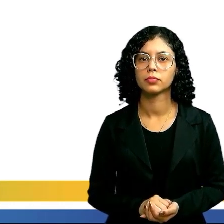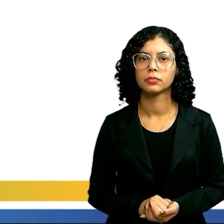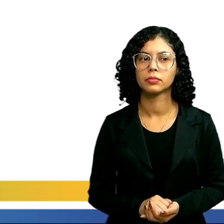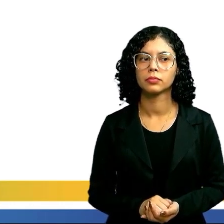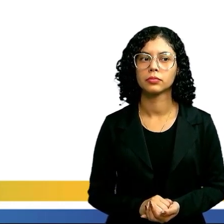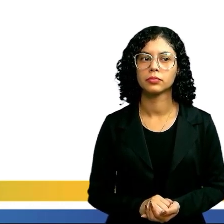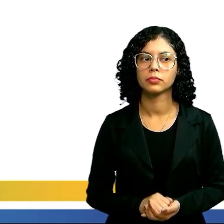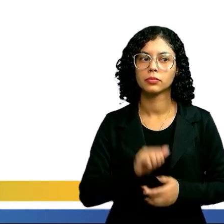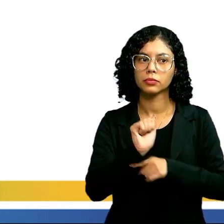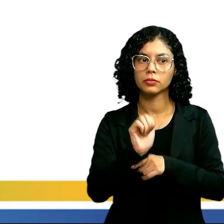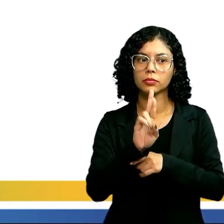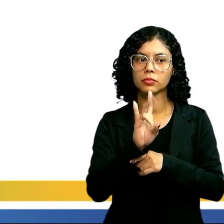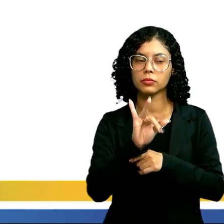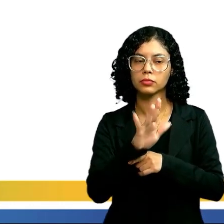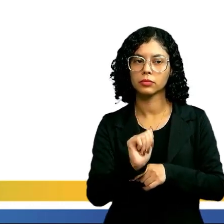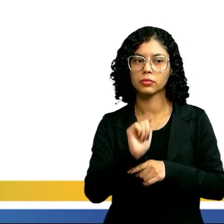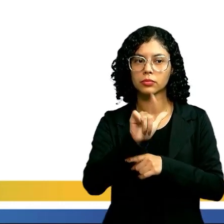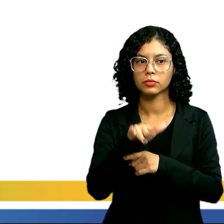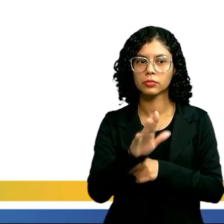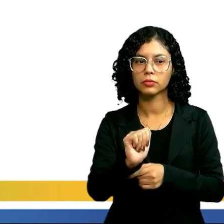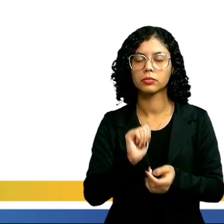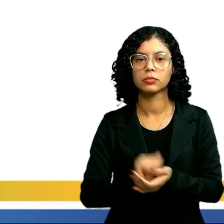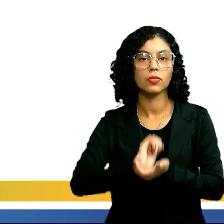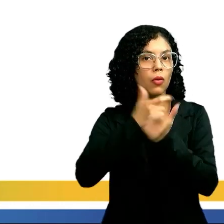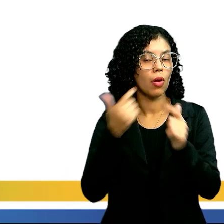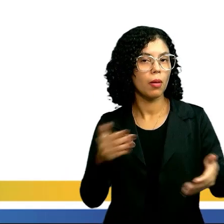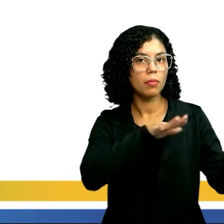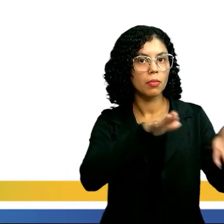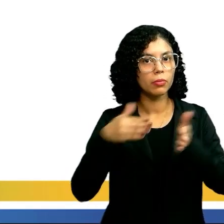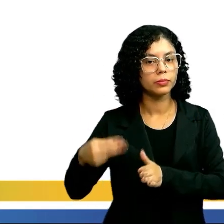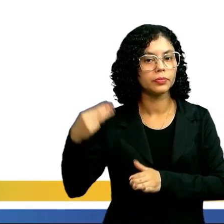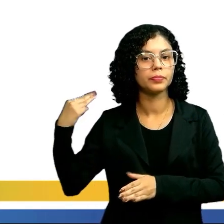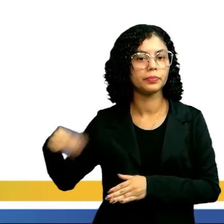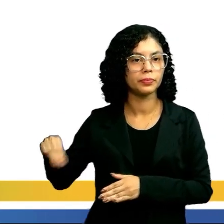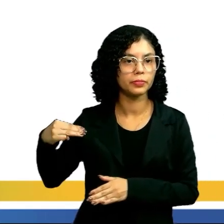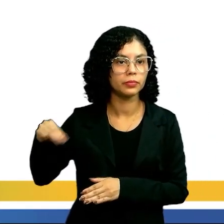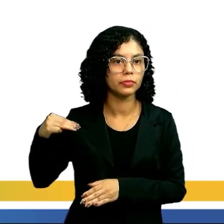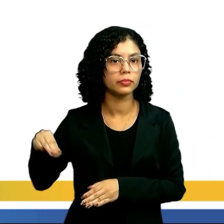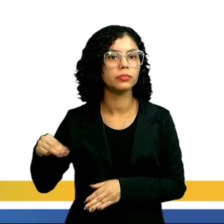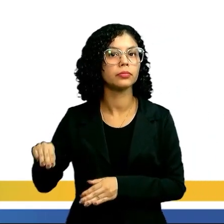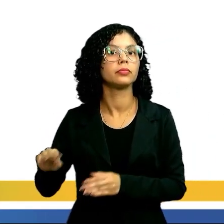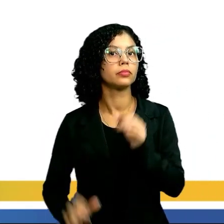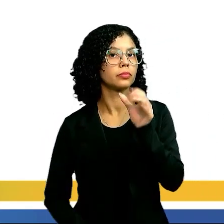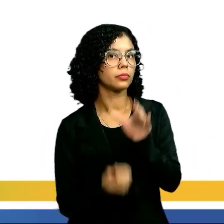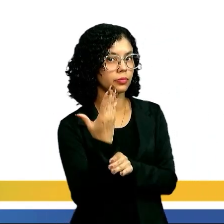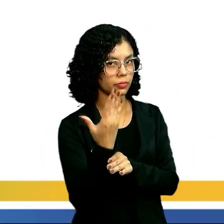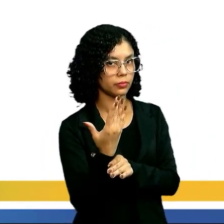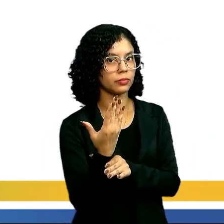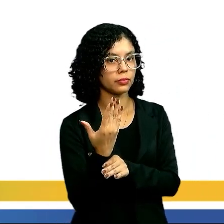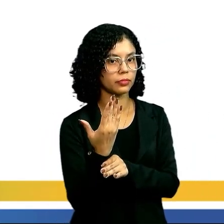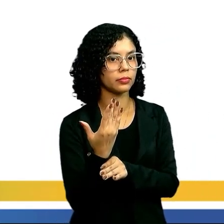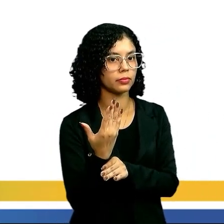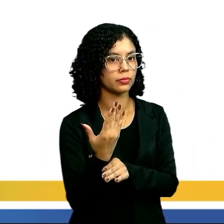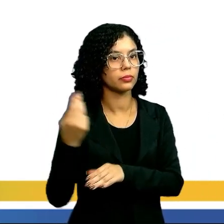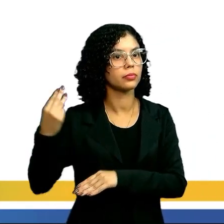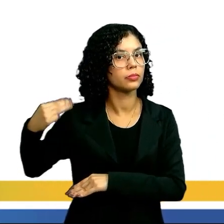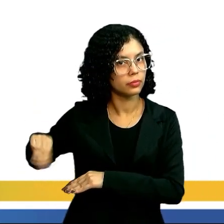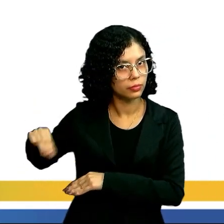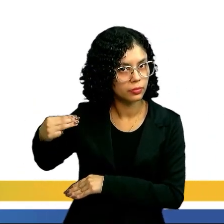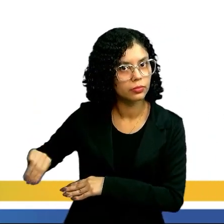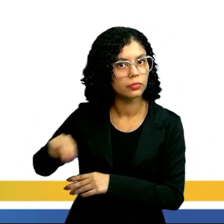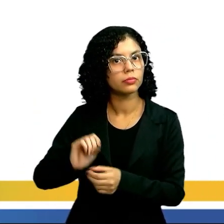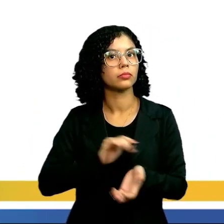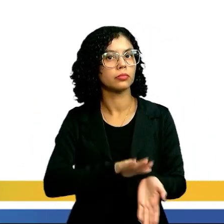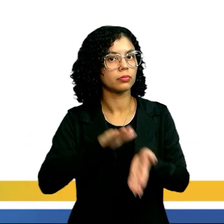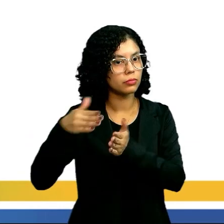A álgebra linear é um ramo da matemática. Presta atenção, vou repetir essa parte aí. A álgebra linear